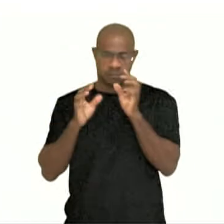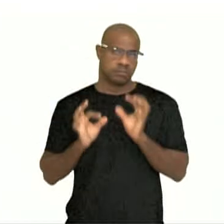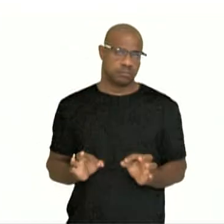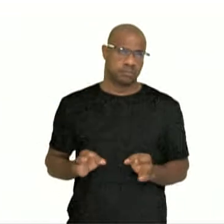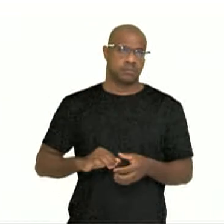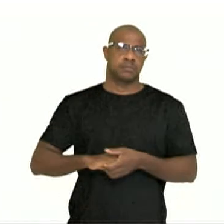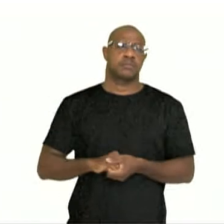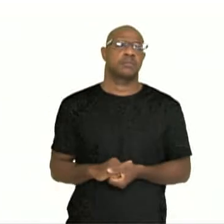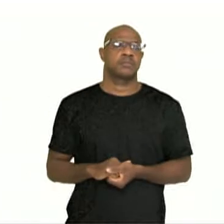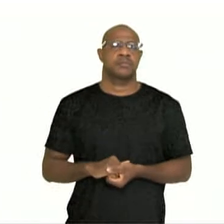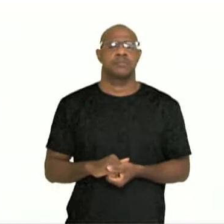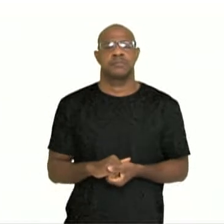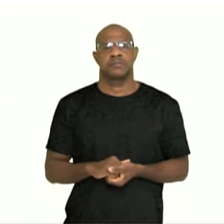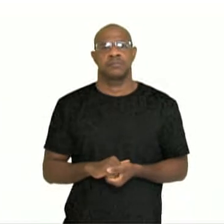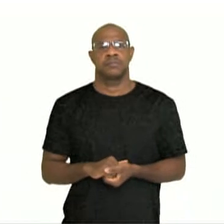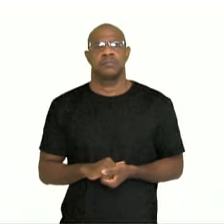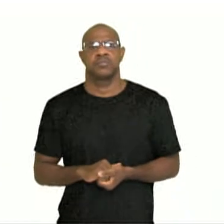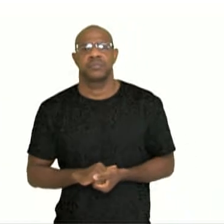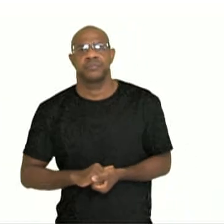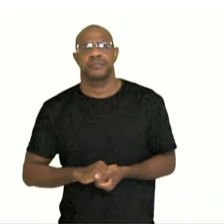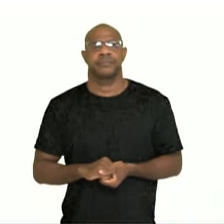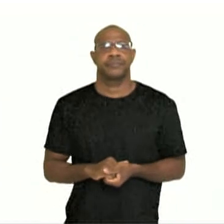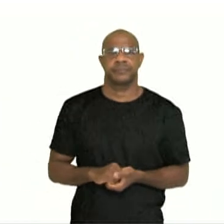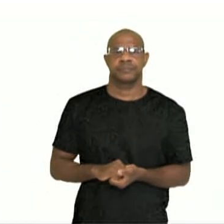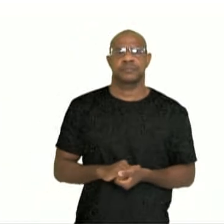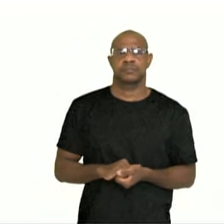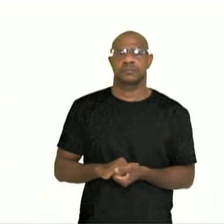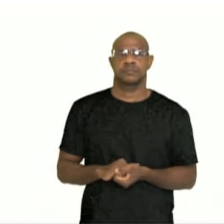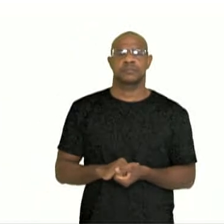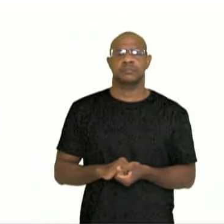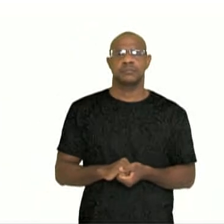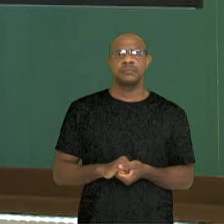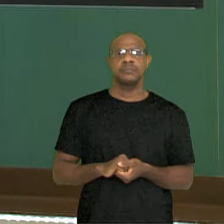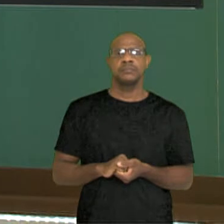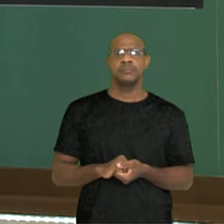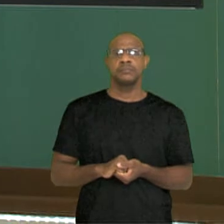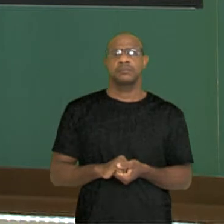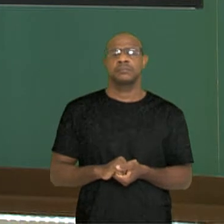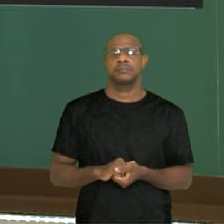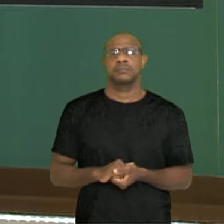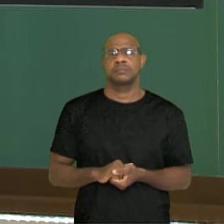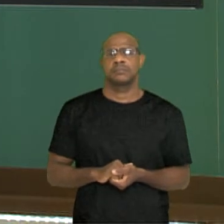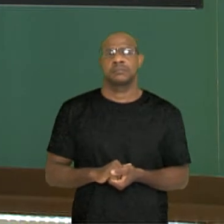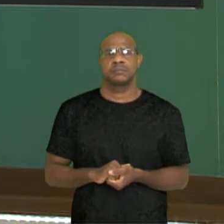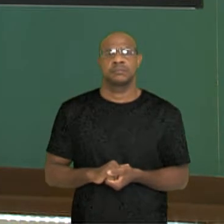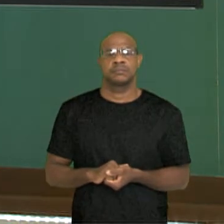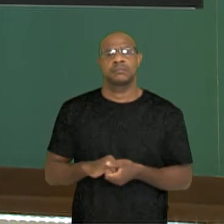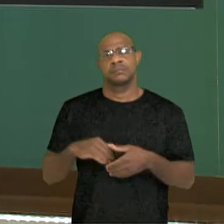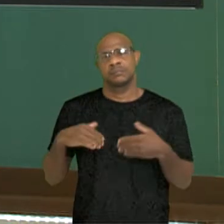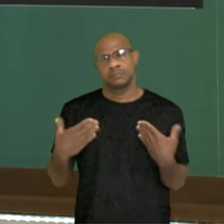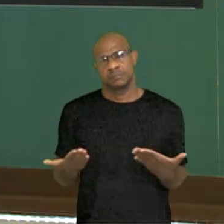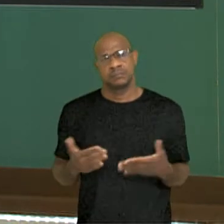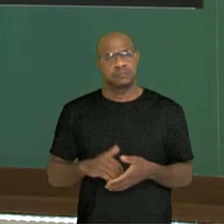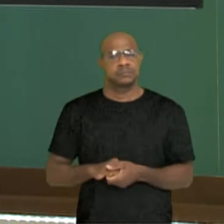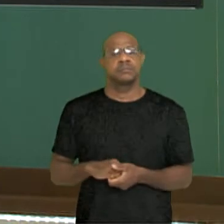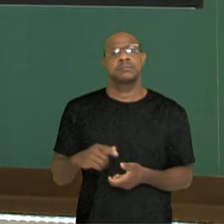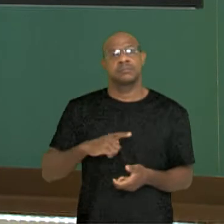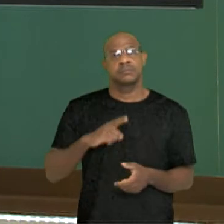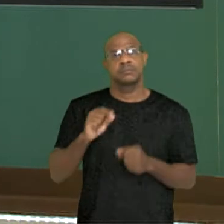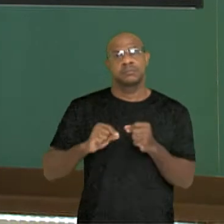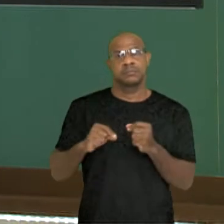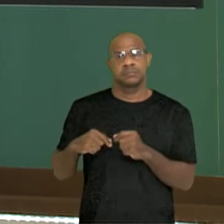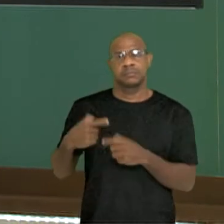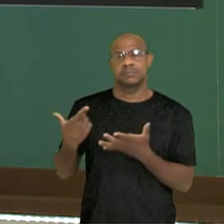Bien? Se transmitem em forma oral de uma generação a outra. Então, é passada